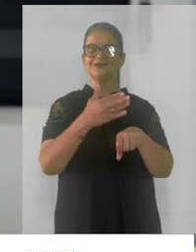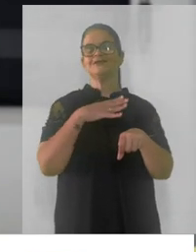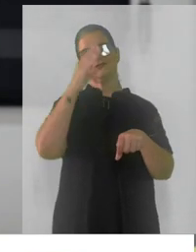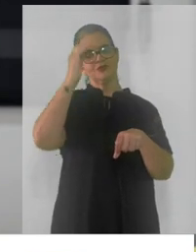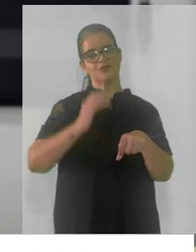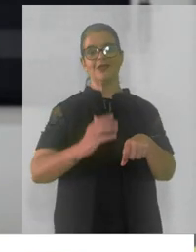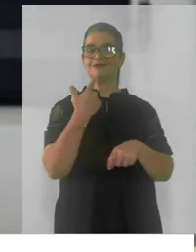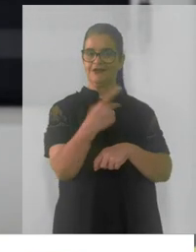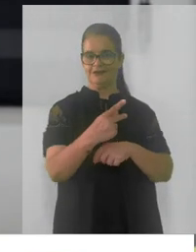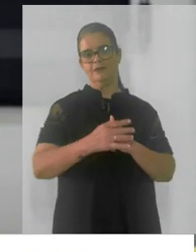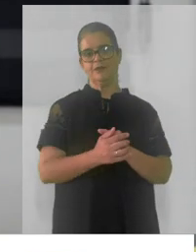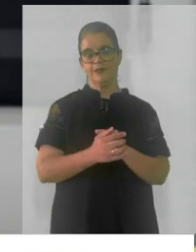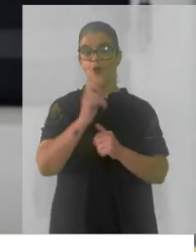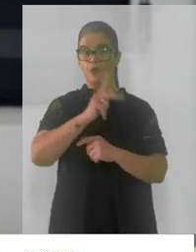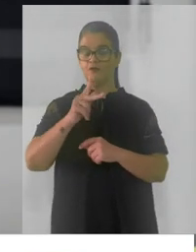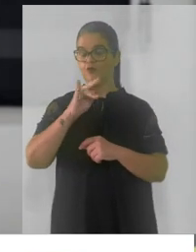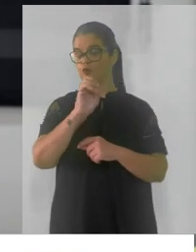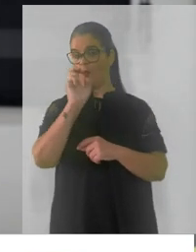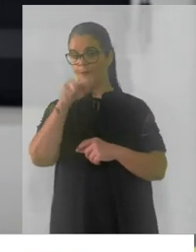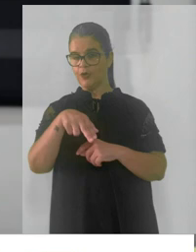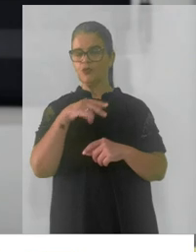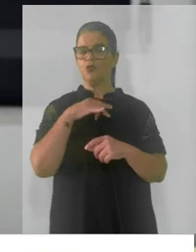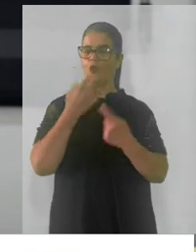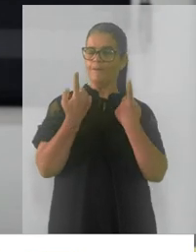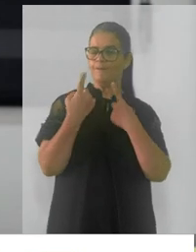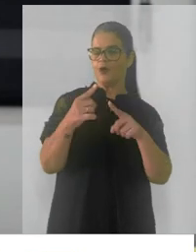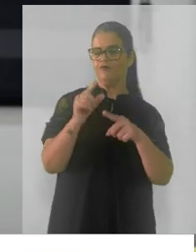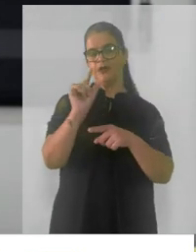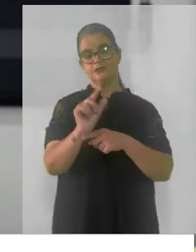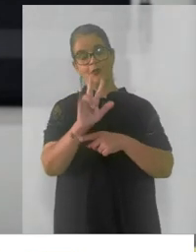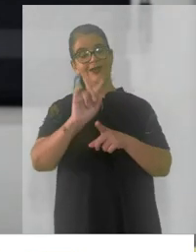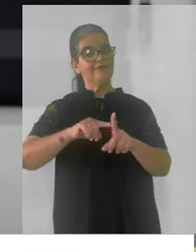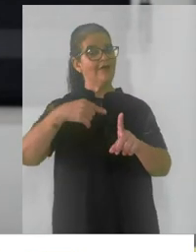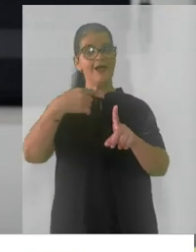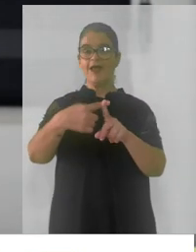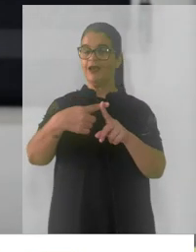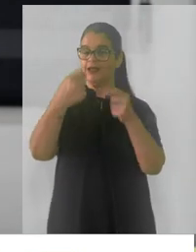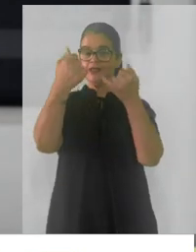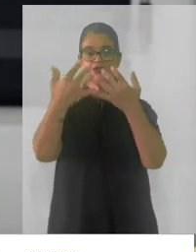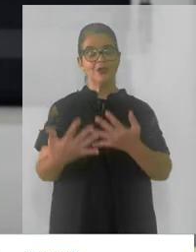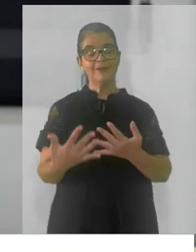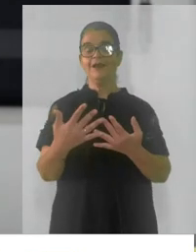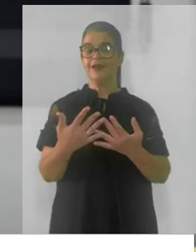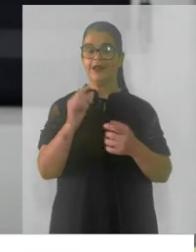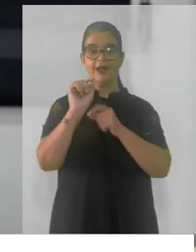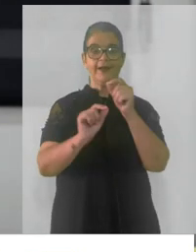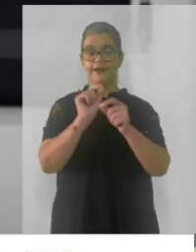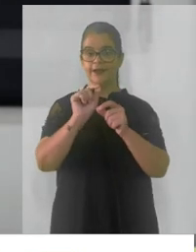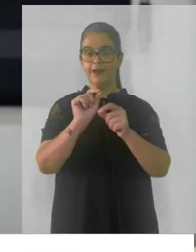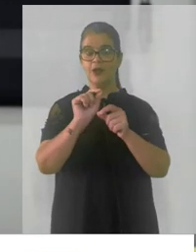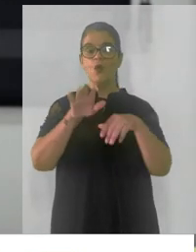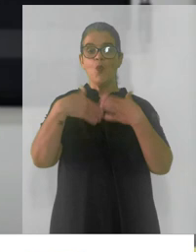cidadania. O professor Milton Santos, essa pequena provocação, ele vai além e nos indica que quando uma